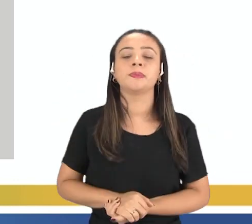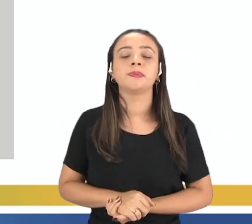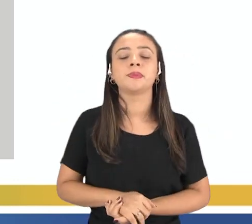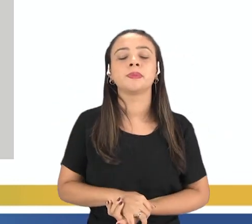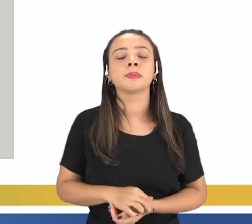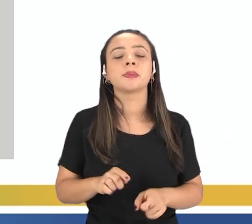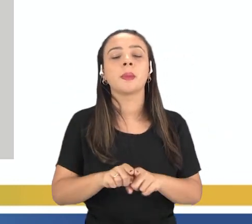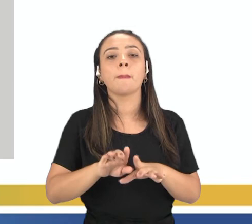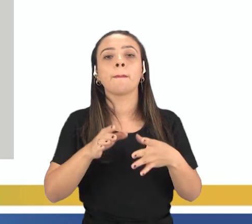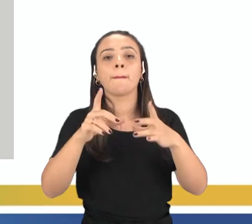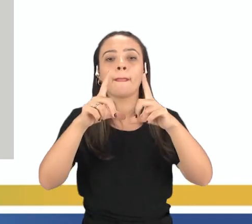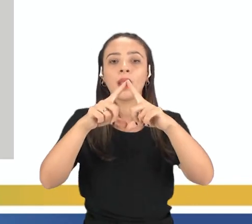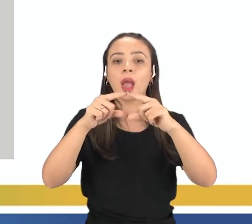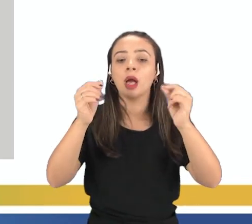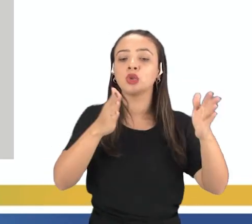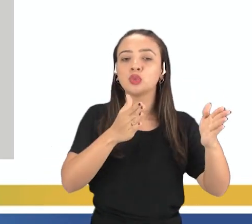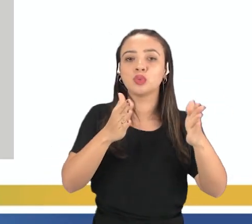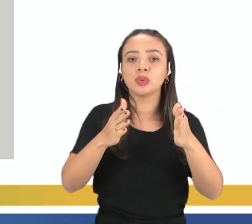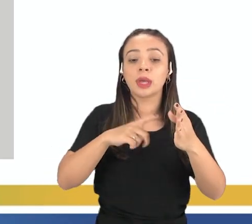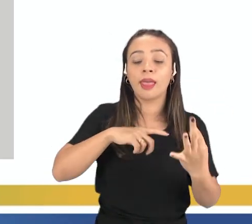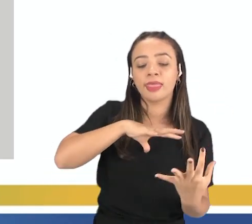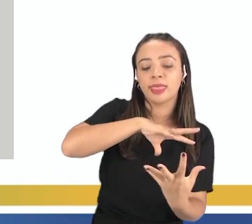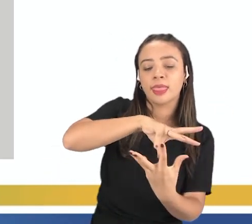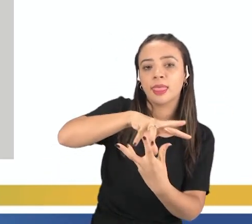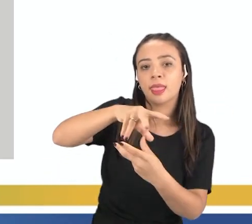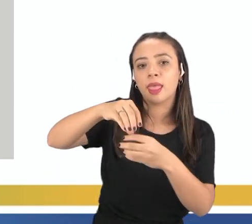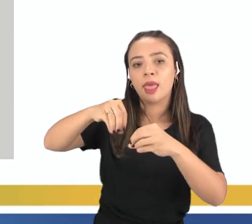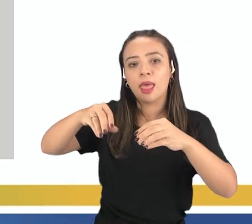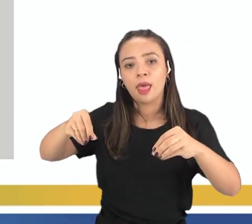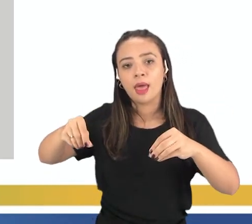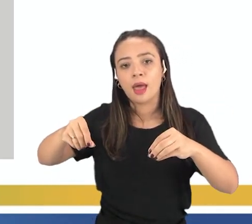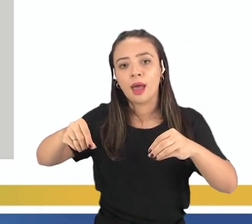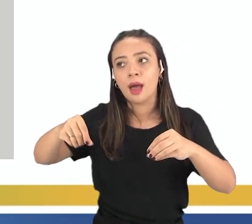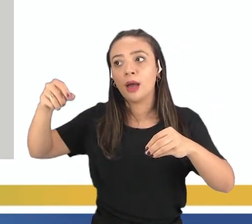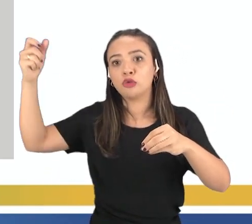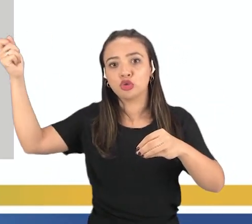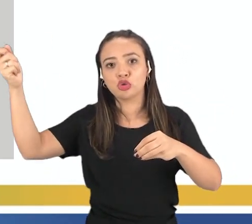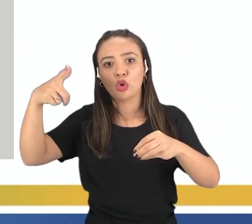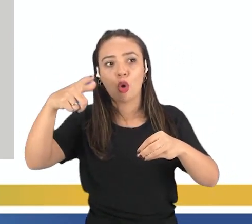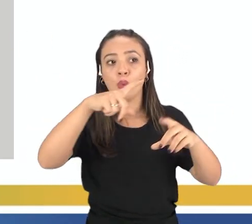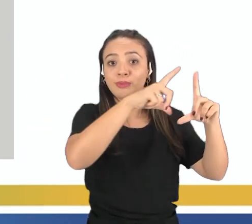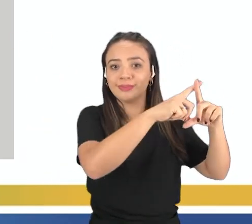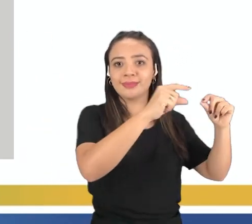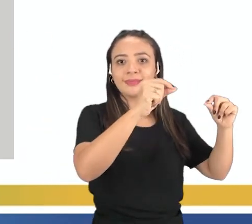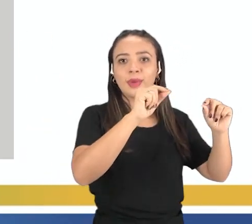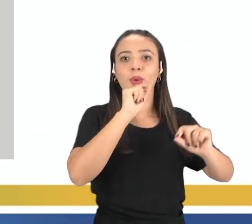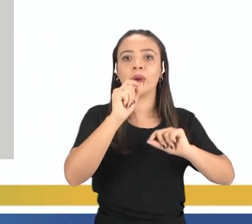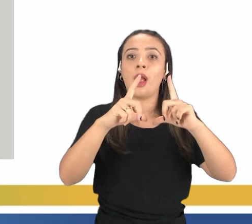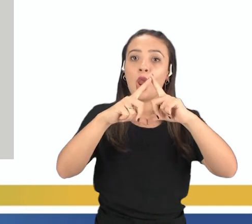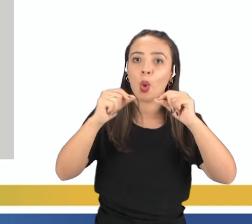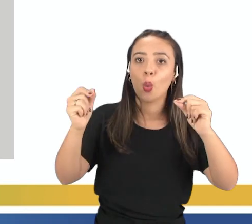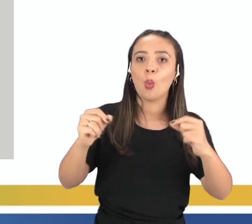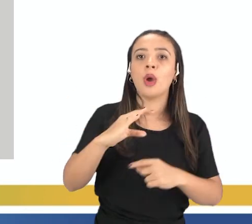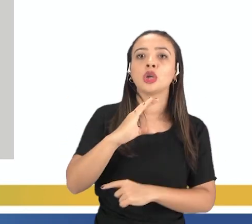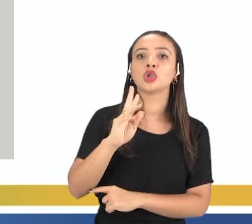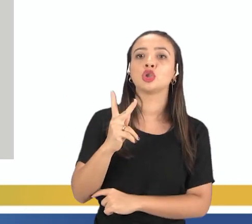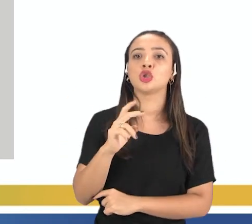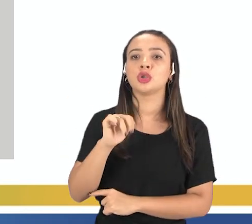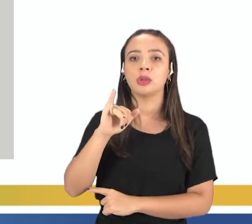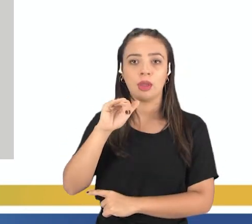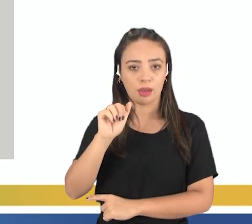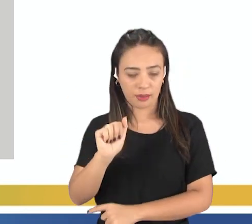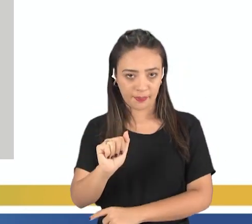Lua em que ela está, em que a Terra está entre o Sol e a Lua? É a Lua cheia. Então vejam que a face